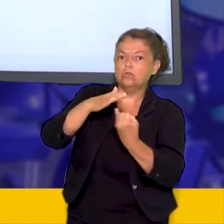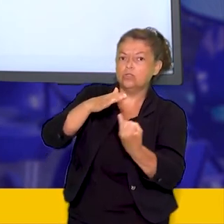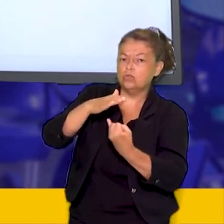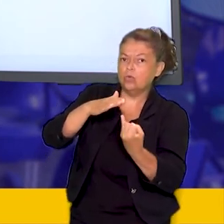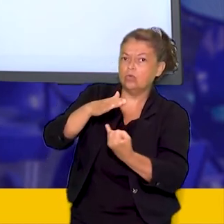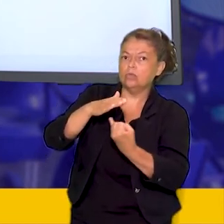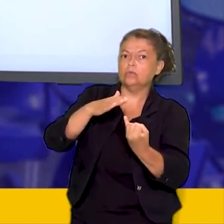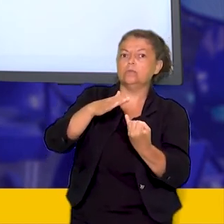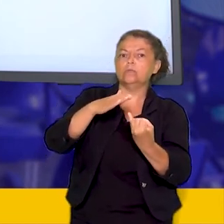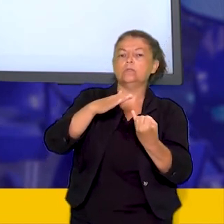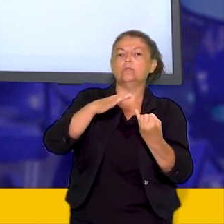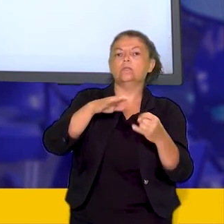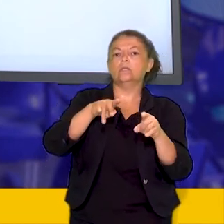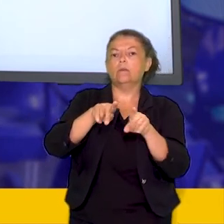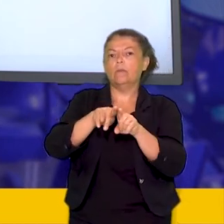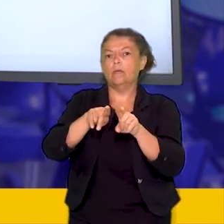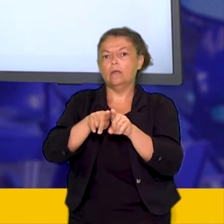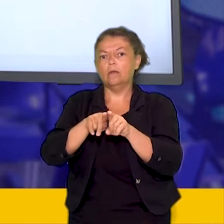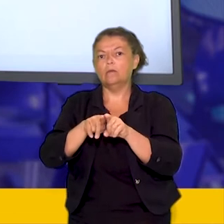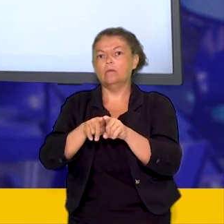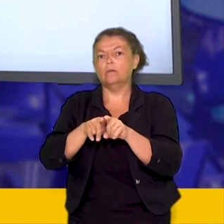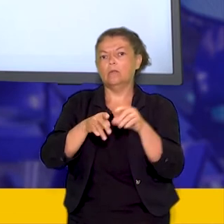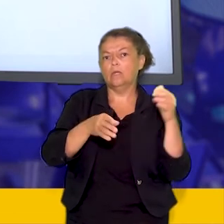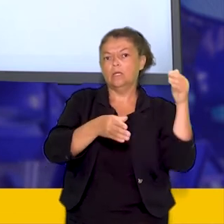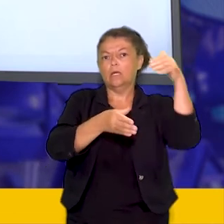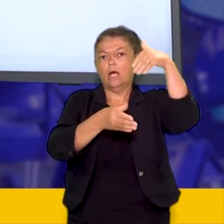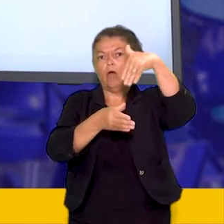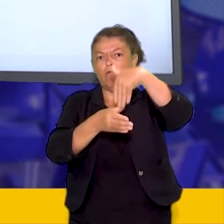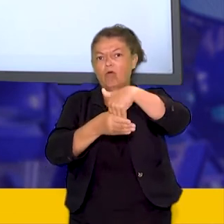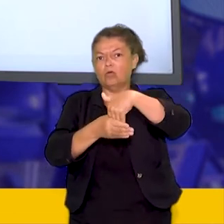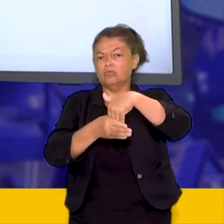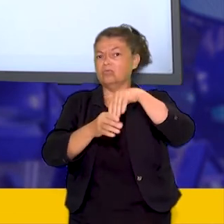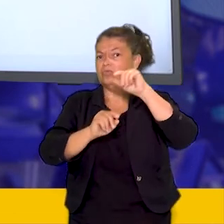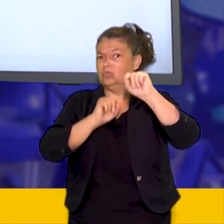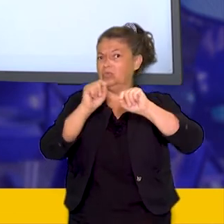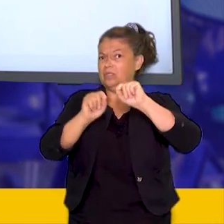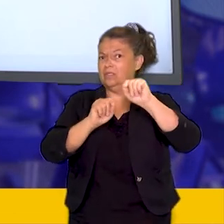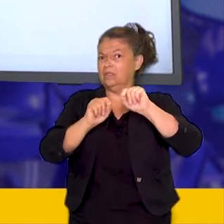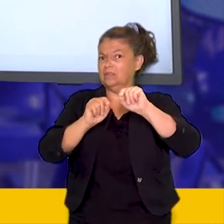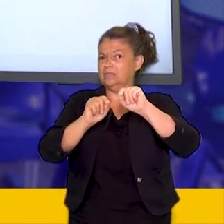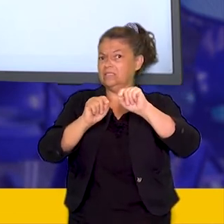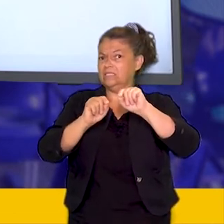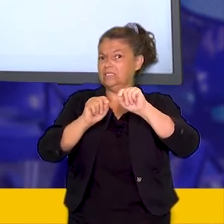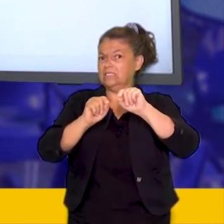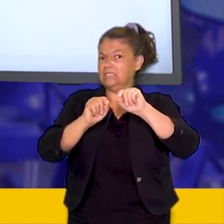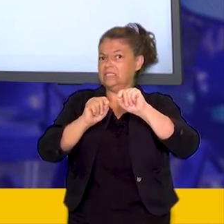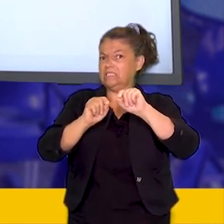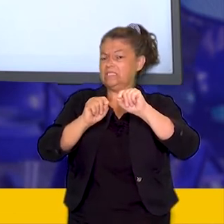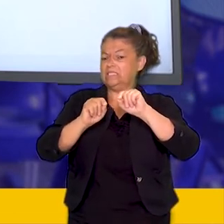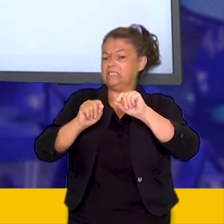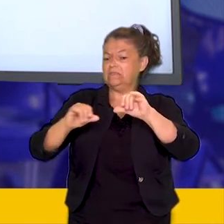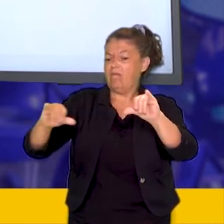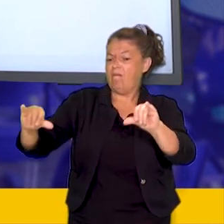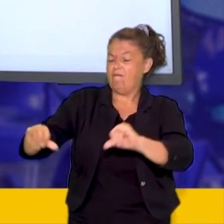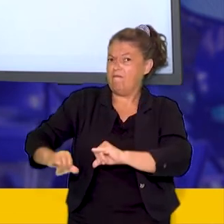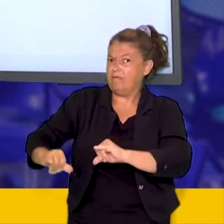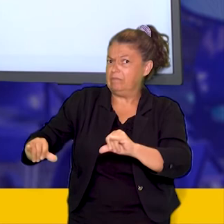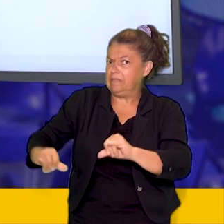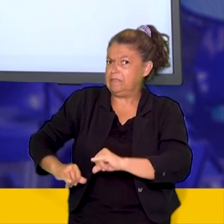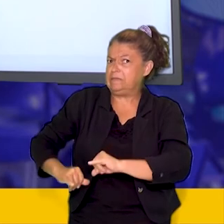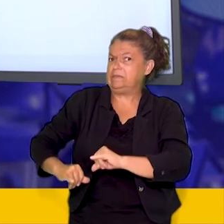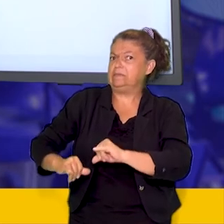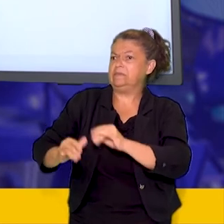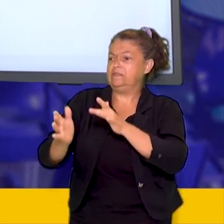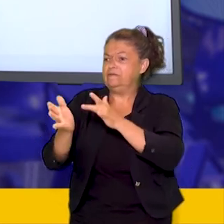análogas ao voto do cabresto da república dos coronéis durante o período